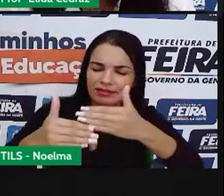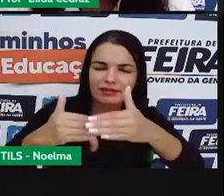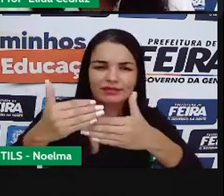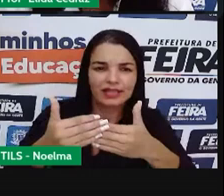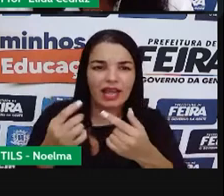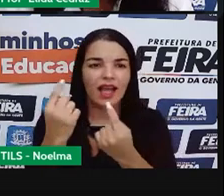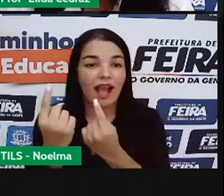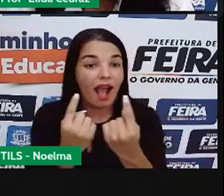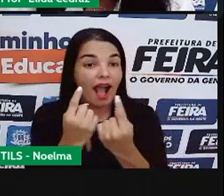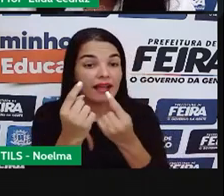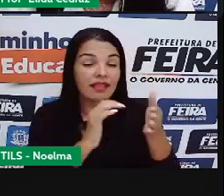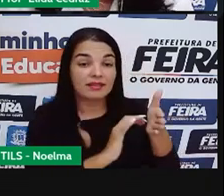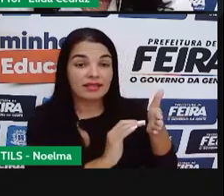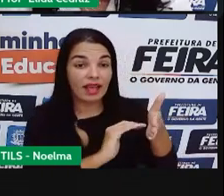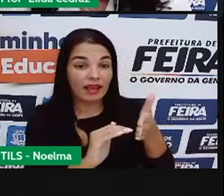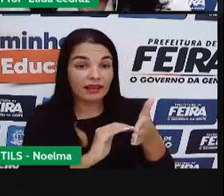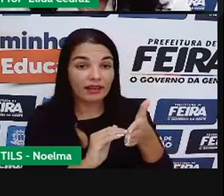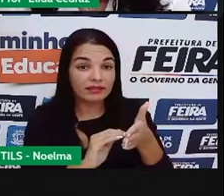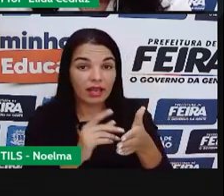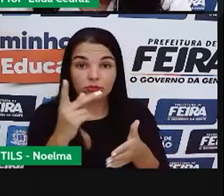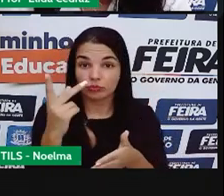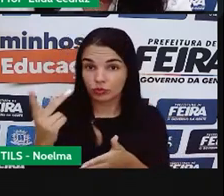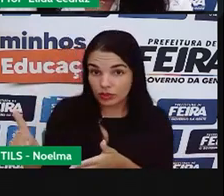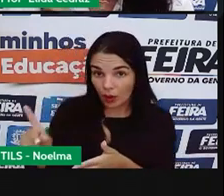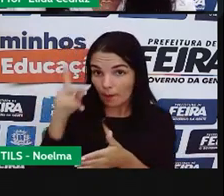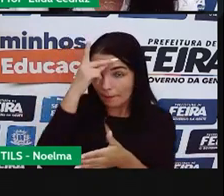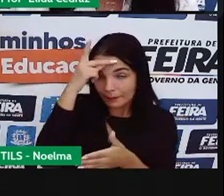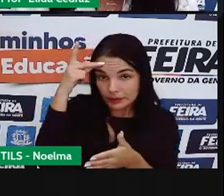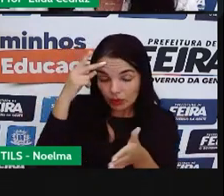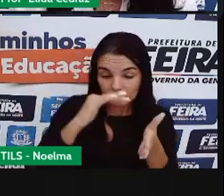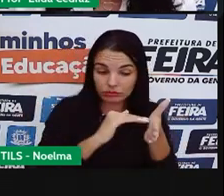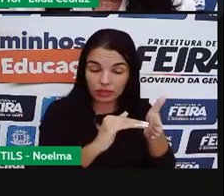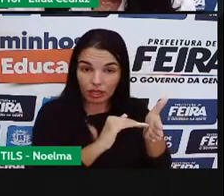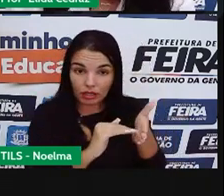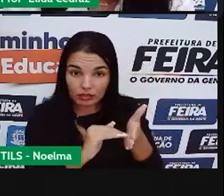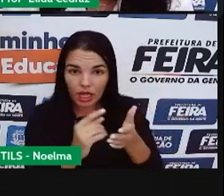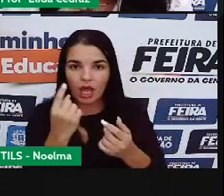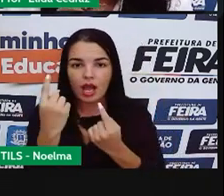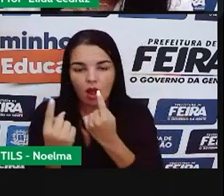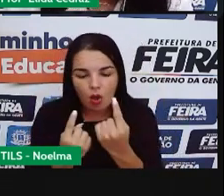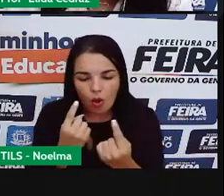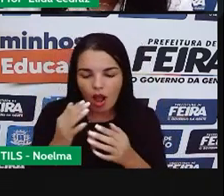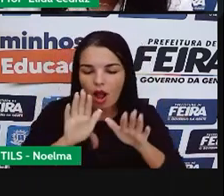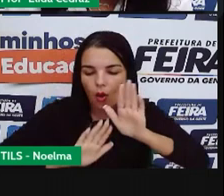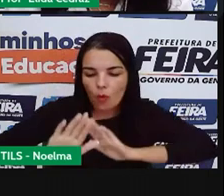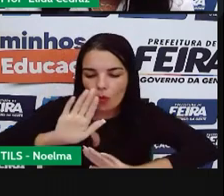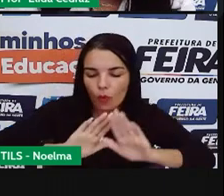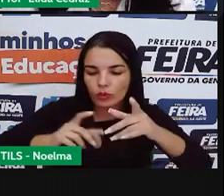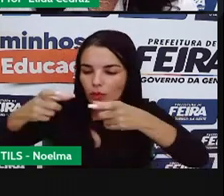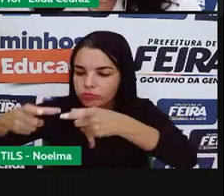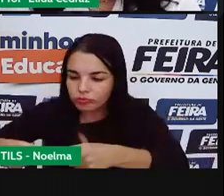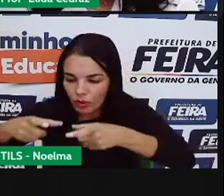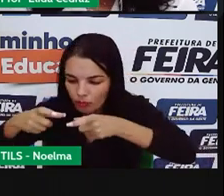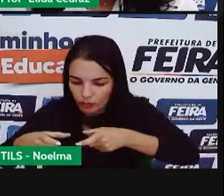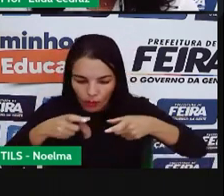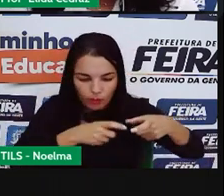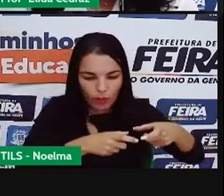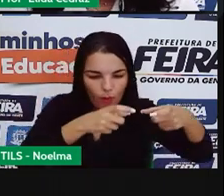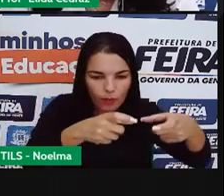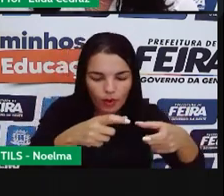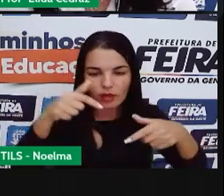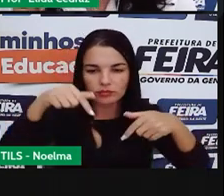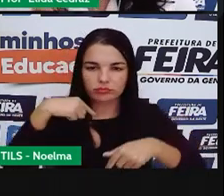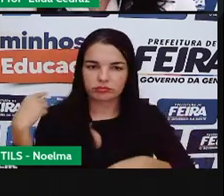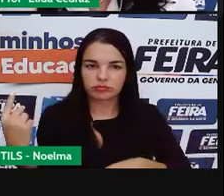cada secretaria e o seu secretário cuida de um departamento, de um setor da nossa